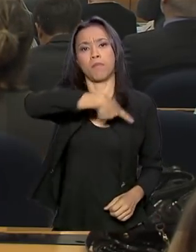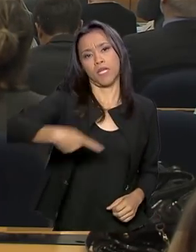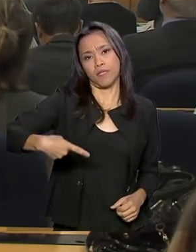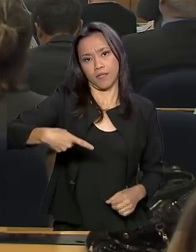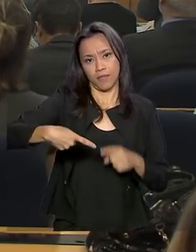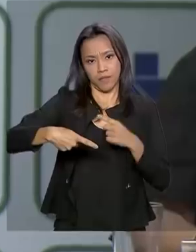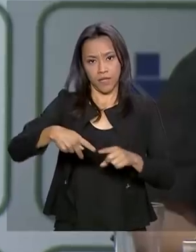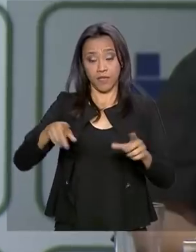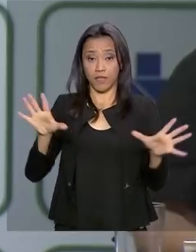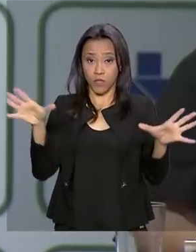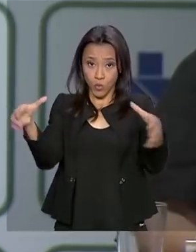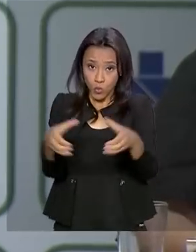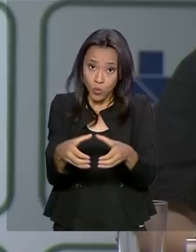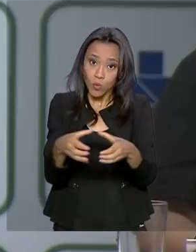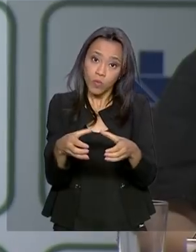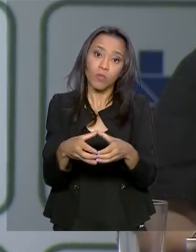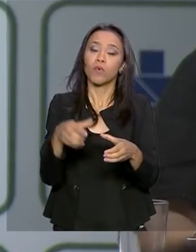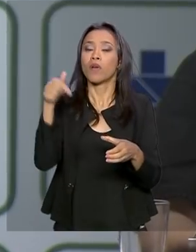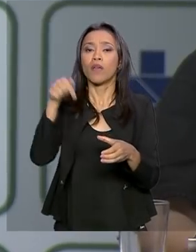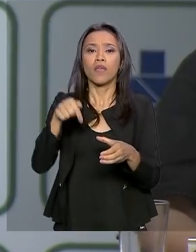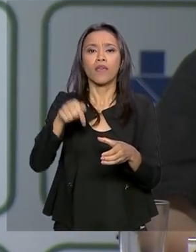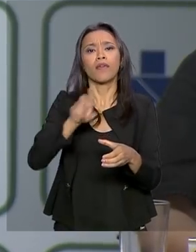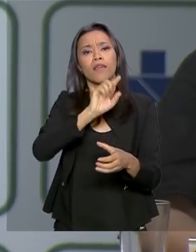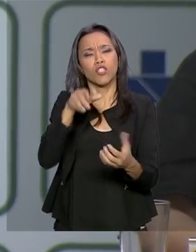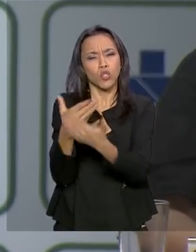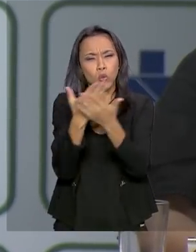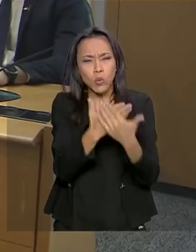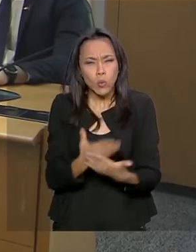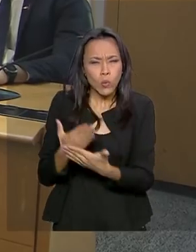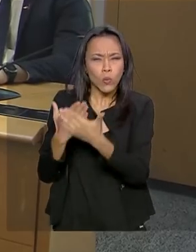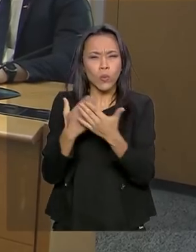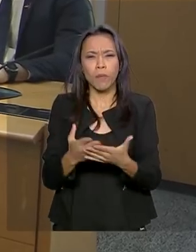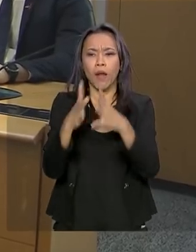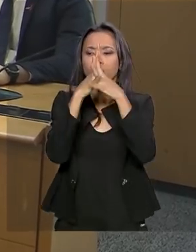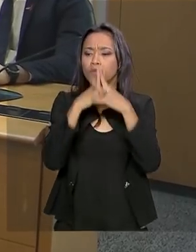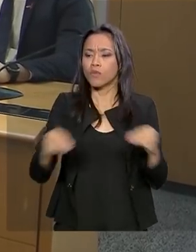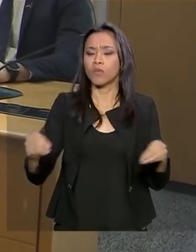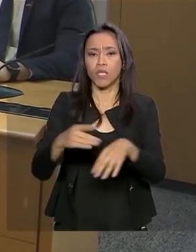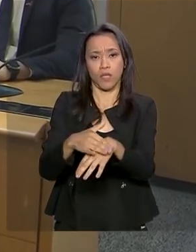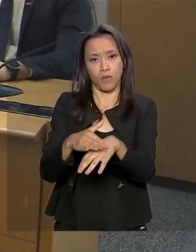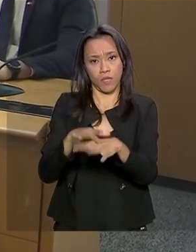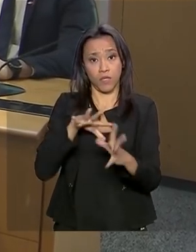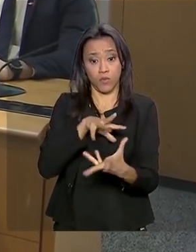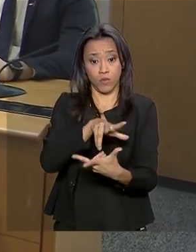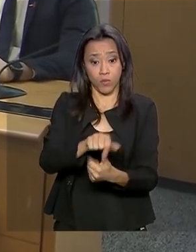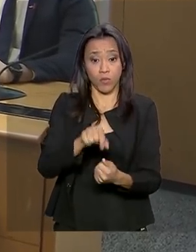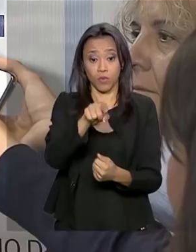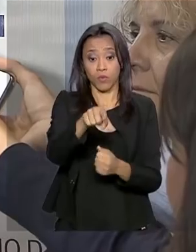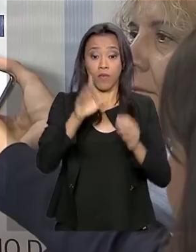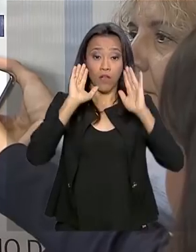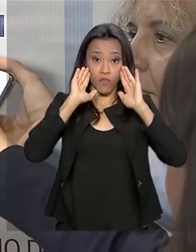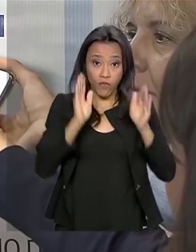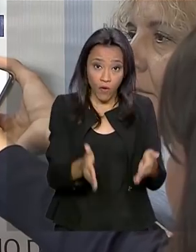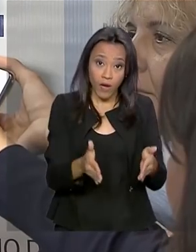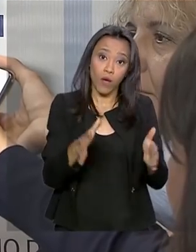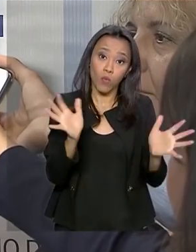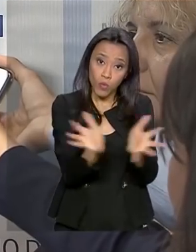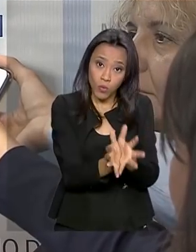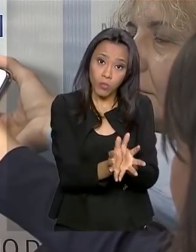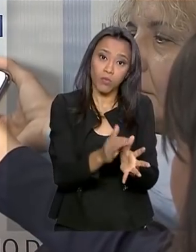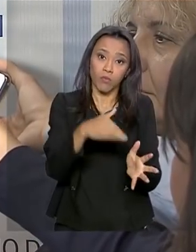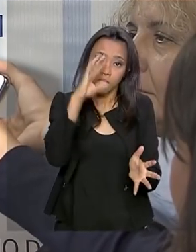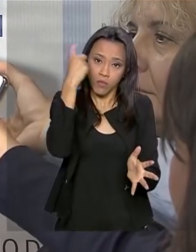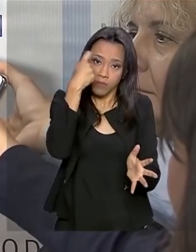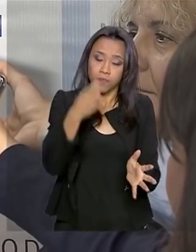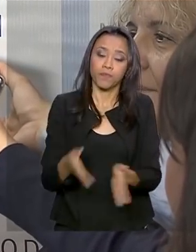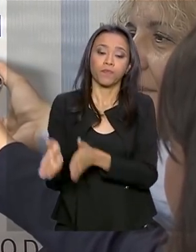Stop TB, que atua para eliminar a doença no mundo. O governo vai priorizar os grupos mais atingidos. A principal é que mais